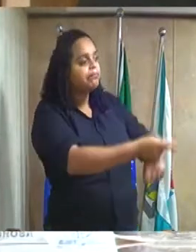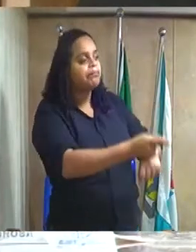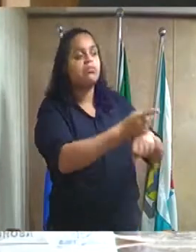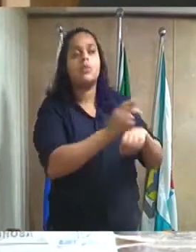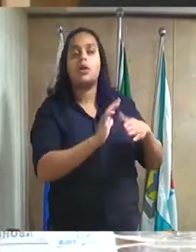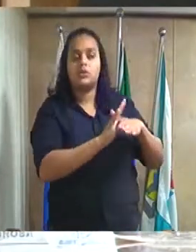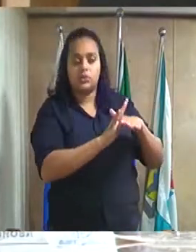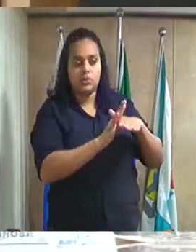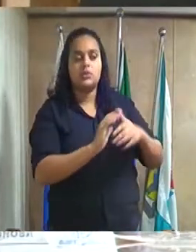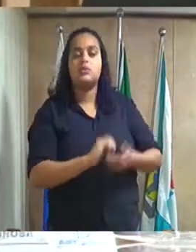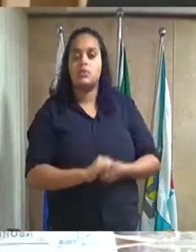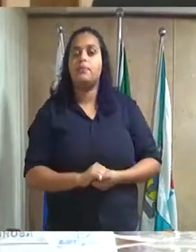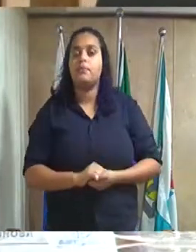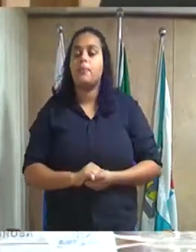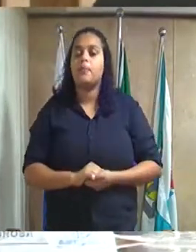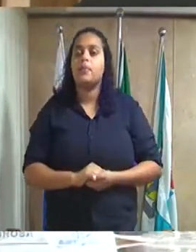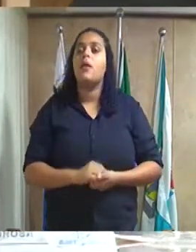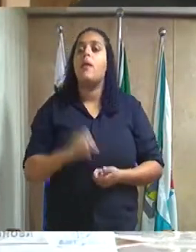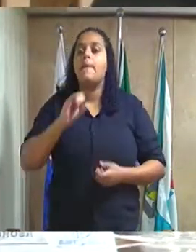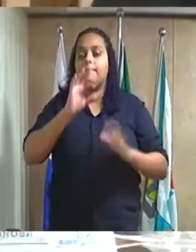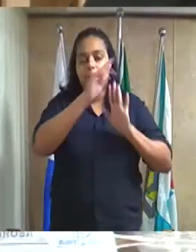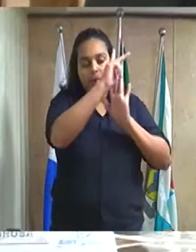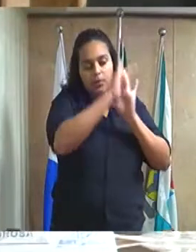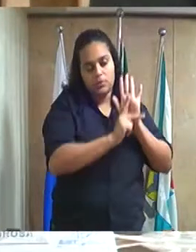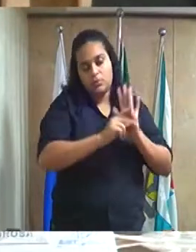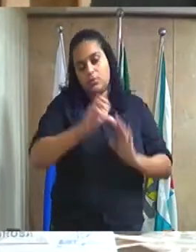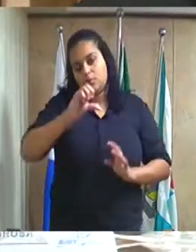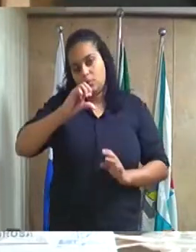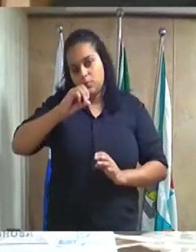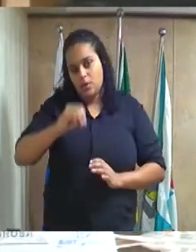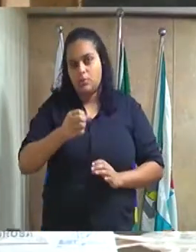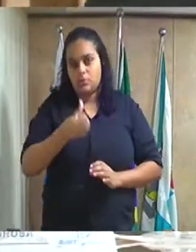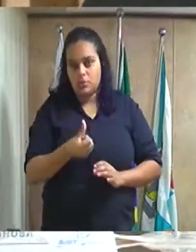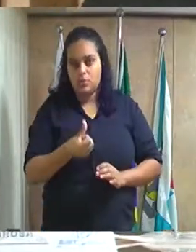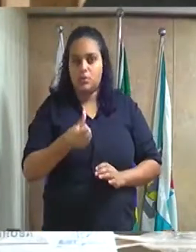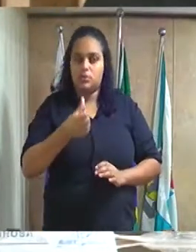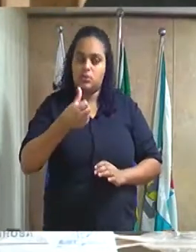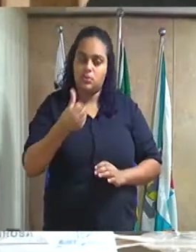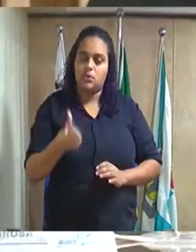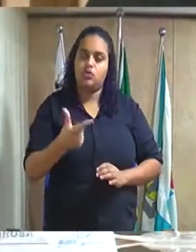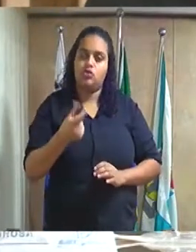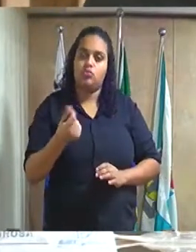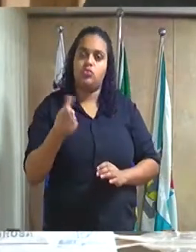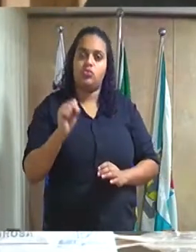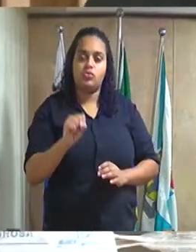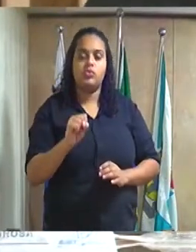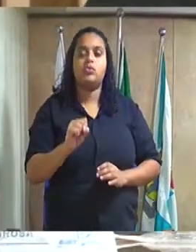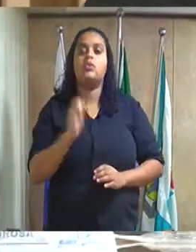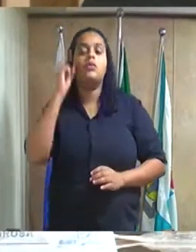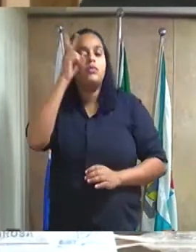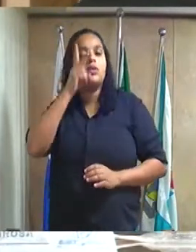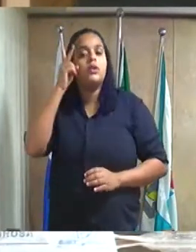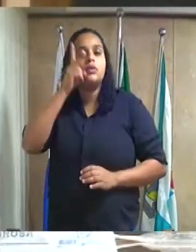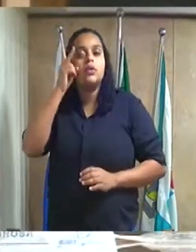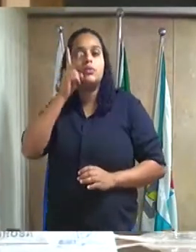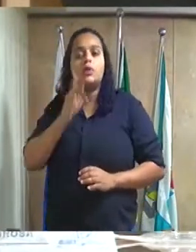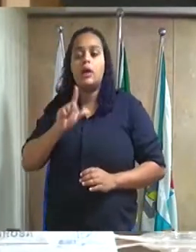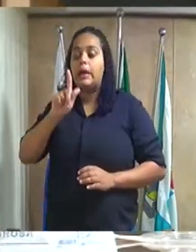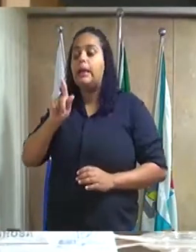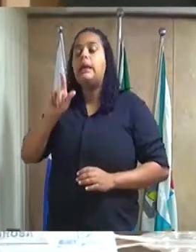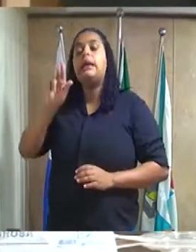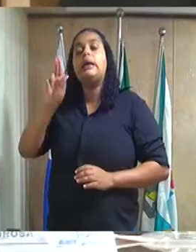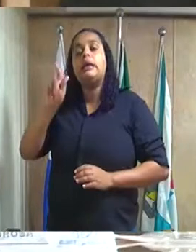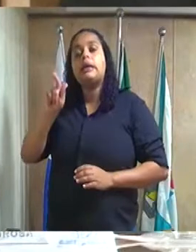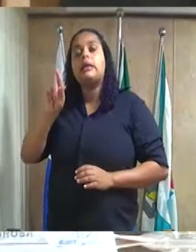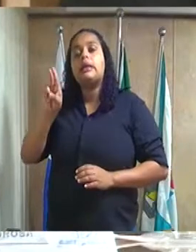caxiense projeto de resolução número 066 2018 do excelentíssimo senhor vereador Guilherme Esperança